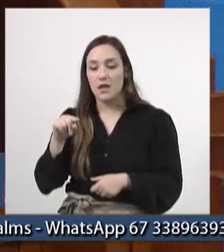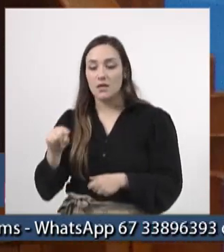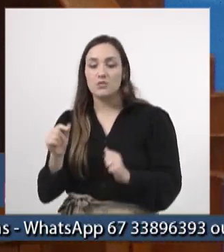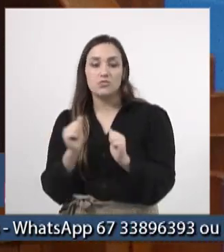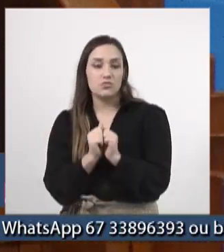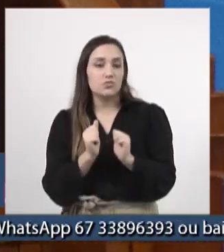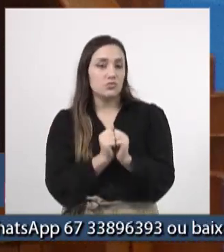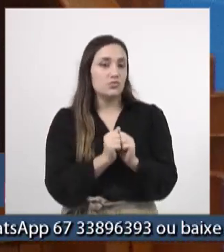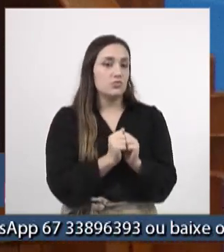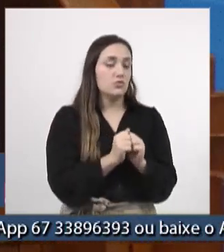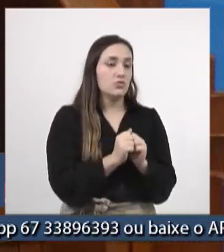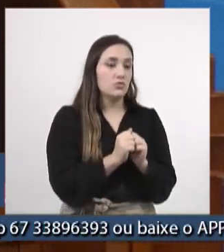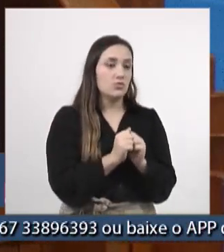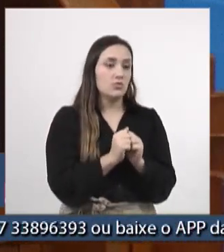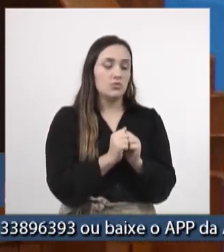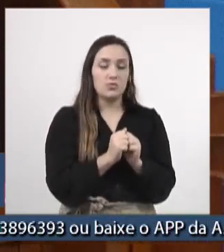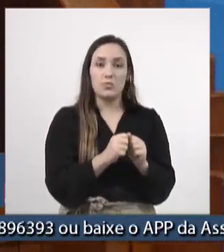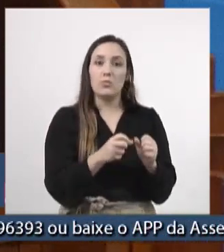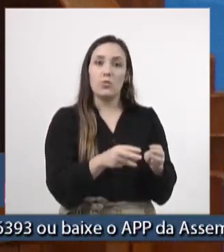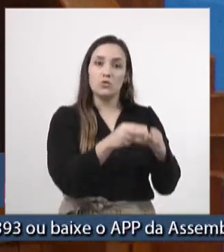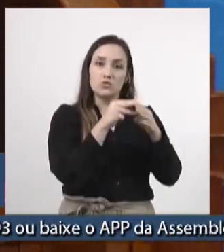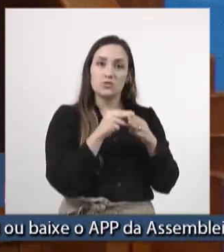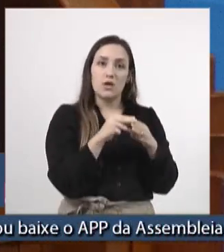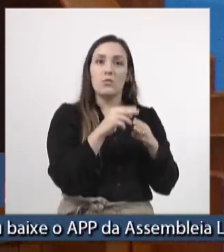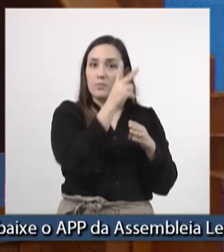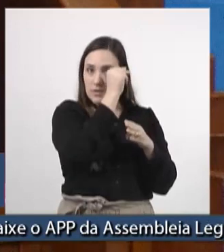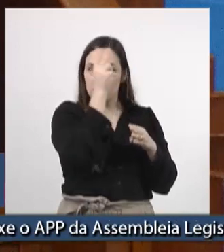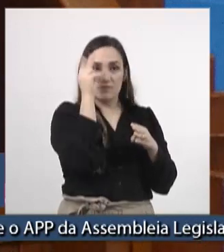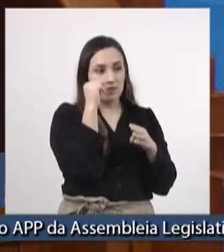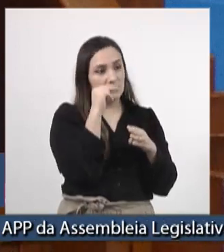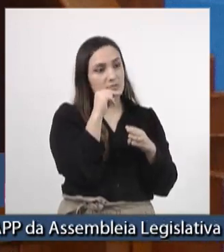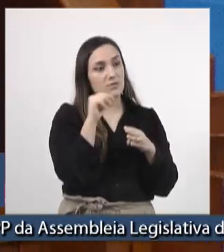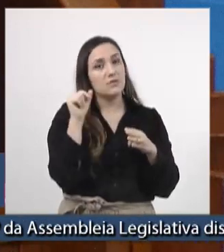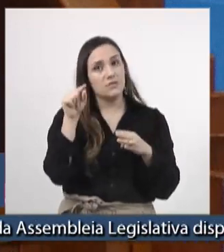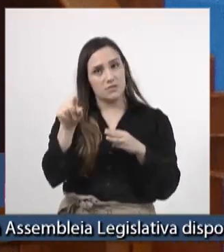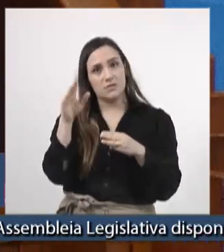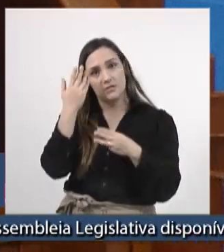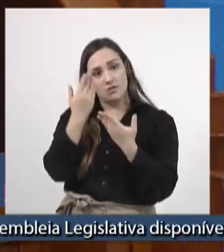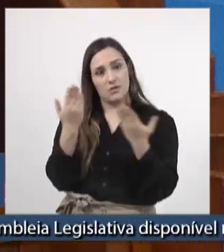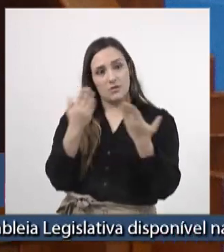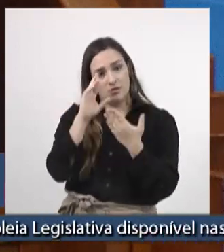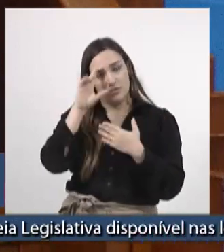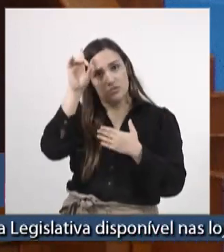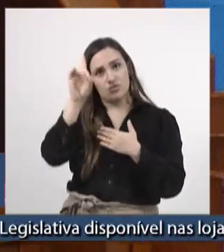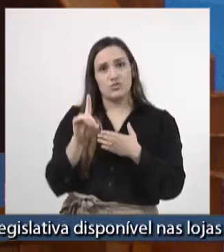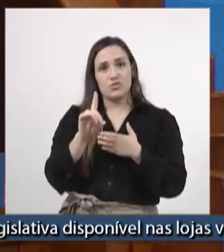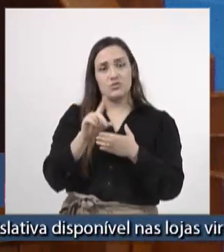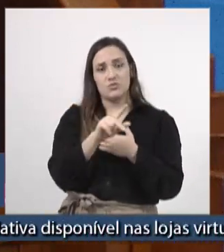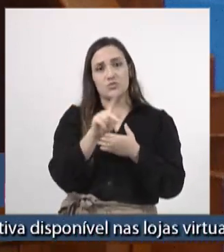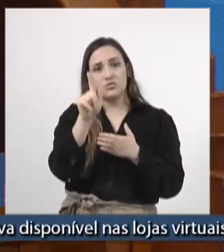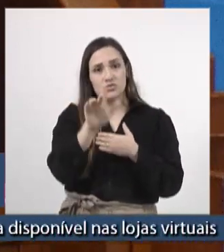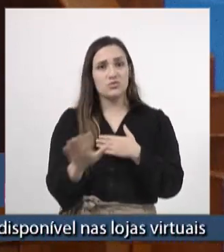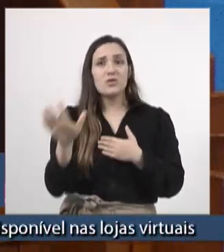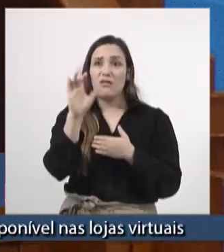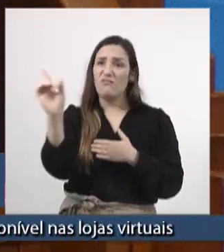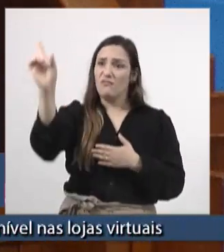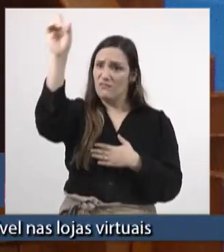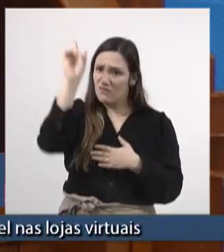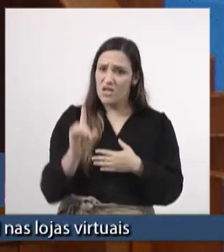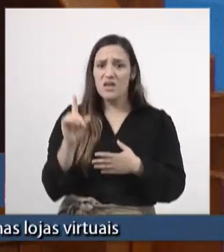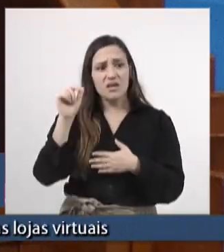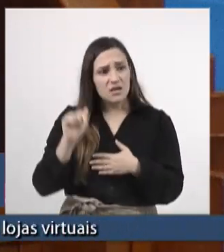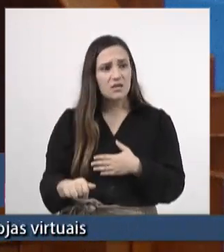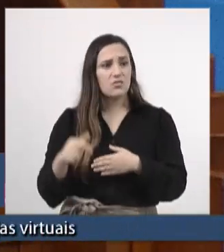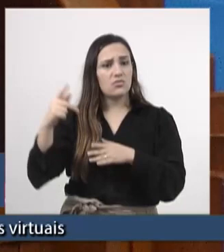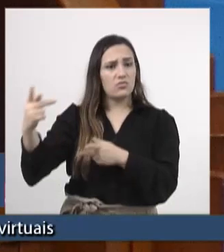manifesto dos prefeitos e a ideia que seria esse diretor-geral Rafael Vitale viria aqui para o Mato Grosso do Sul a